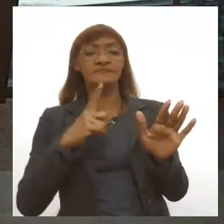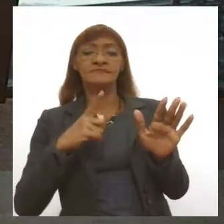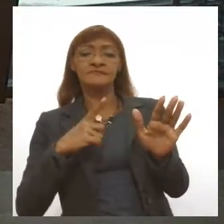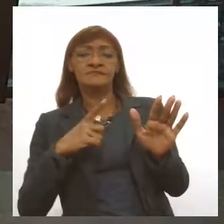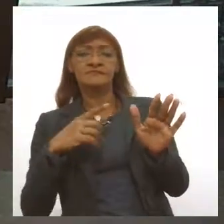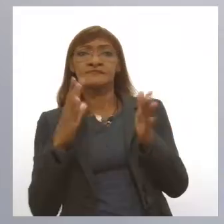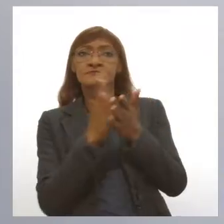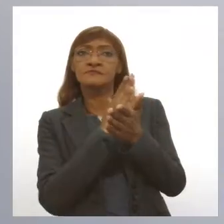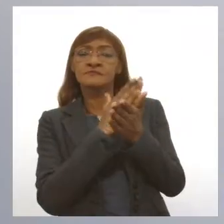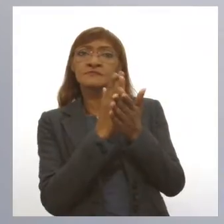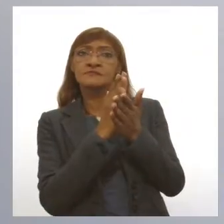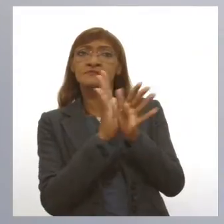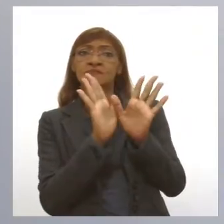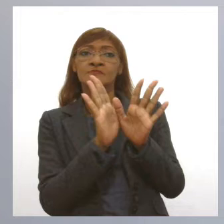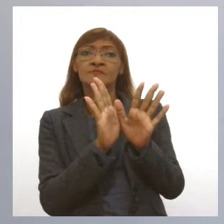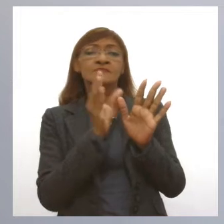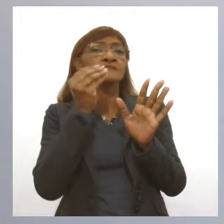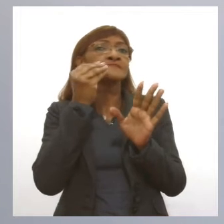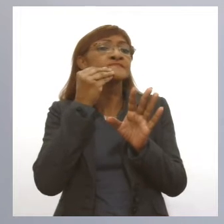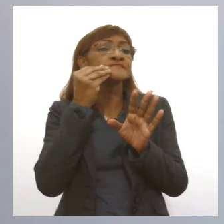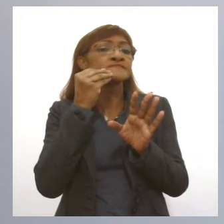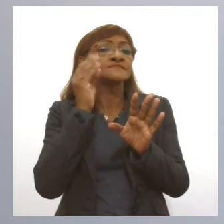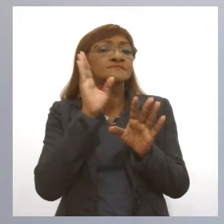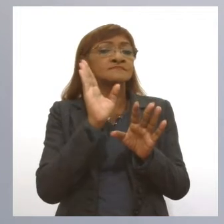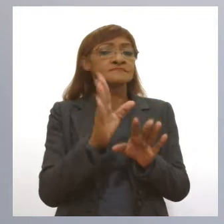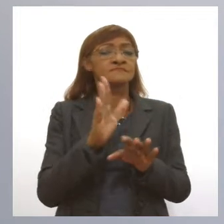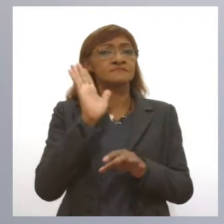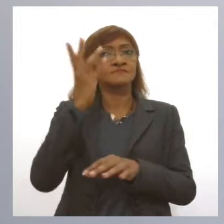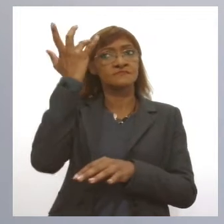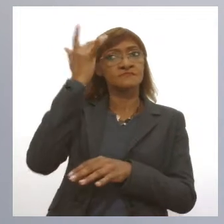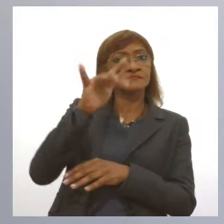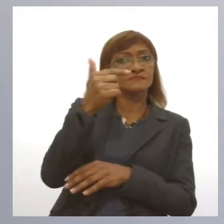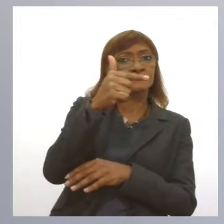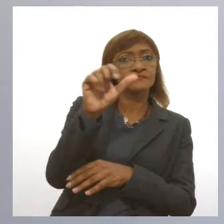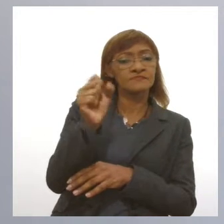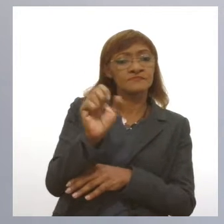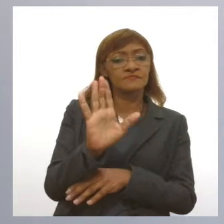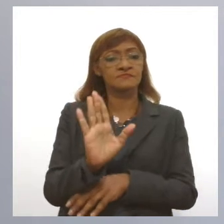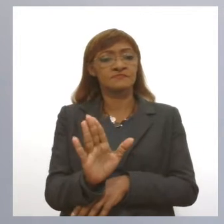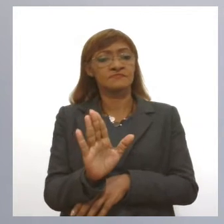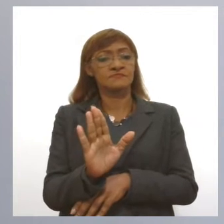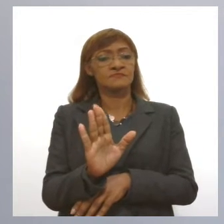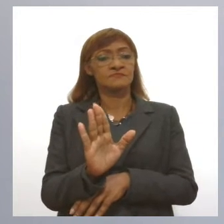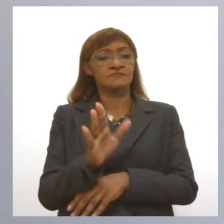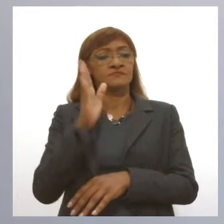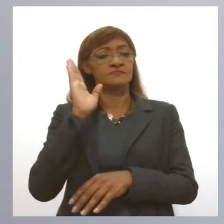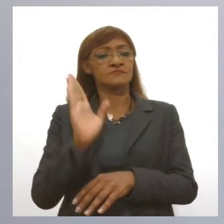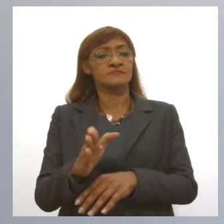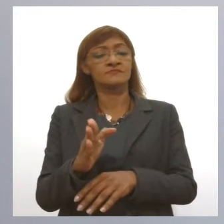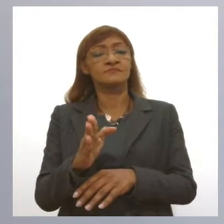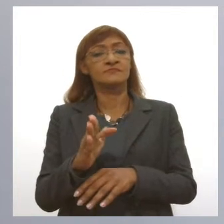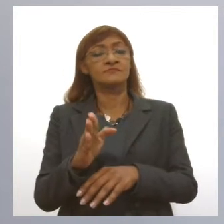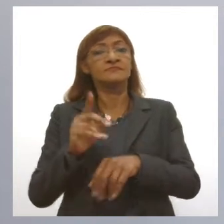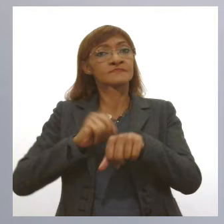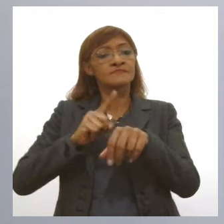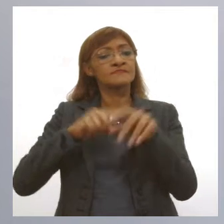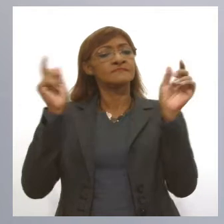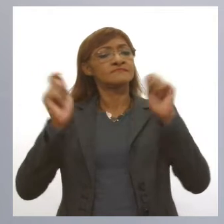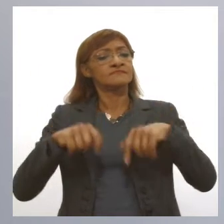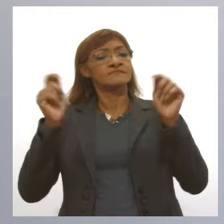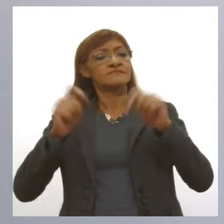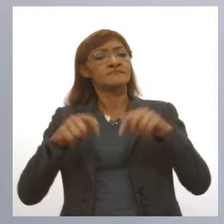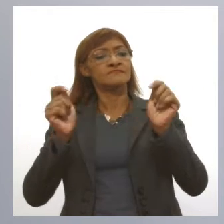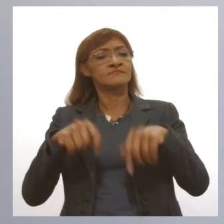testados, né? Testou a Sinovac com 28 dias, 21 dias e era o tempo suficiente para você induzir.